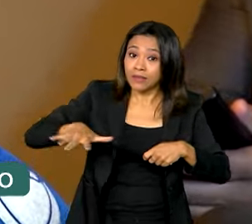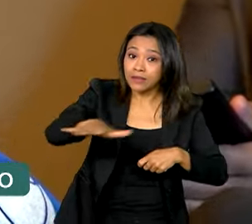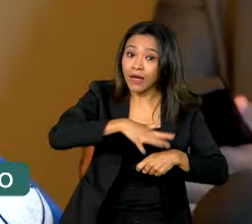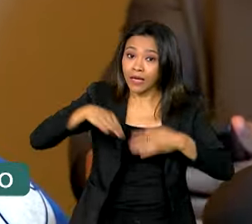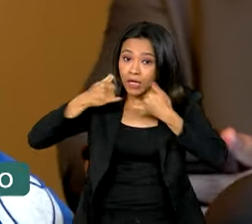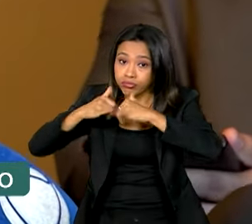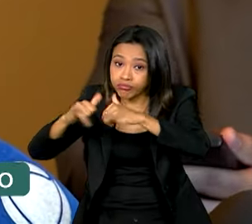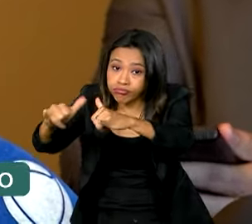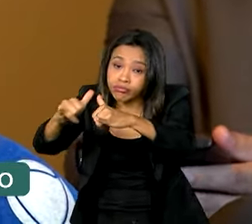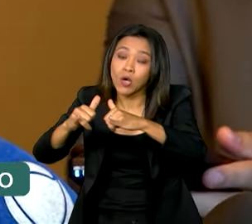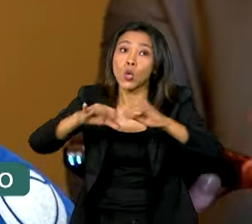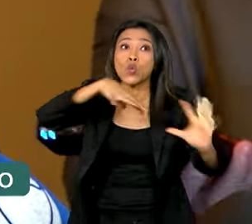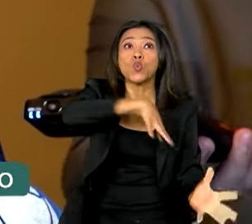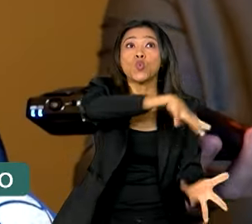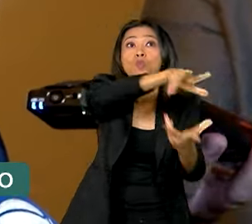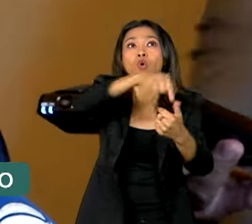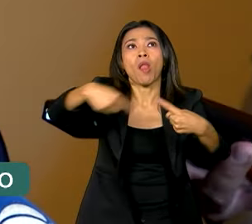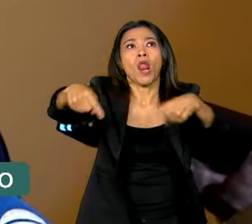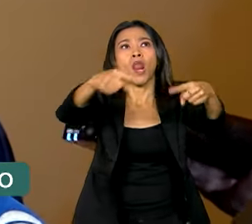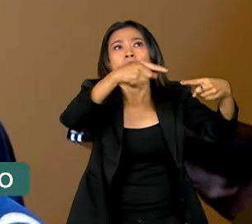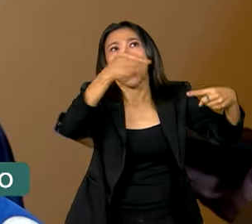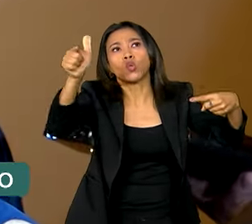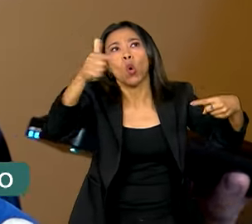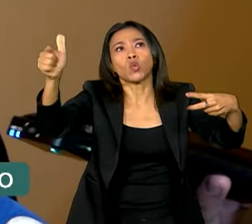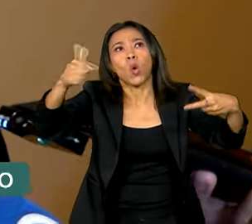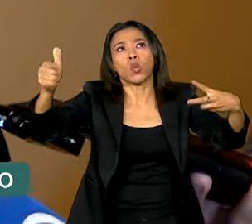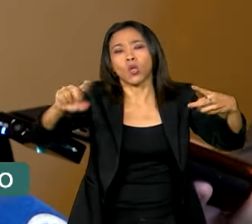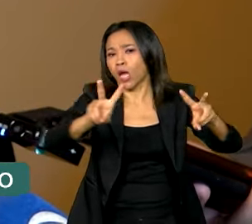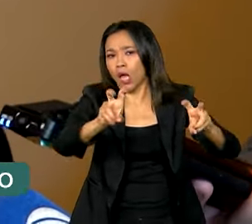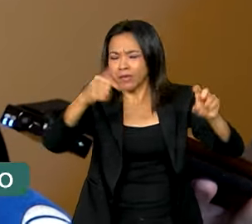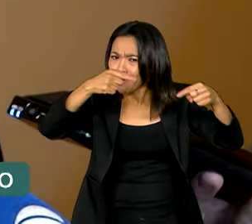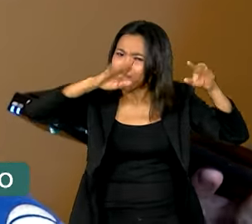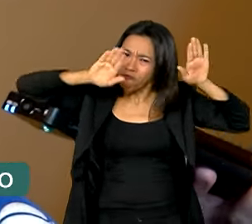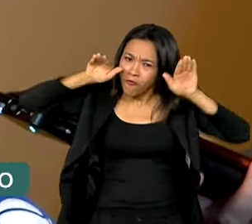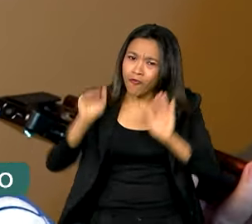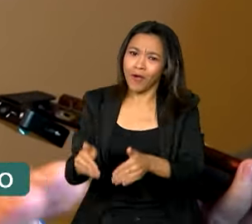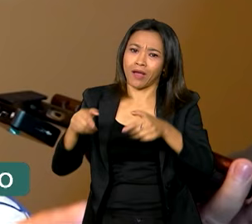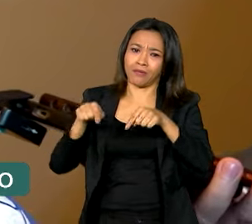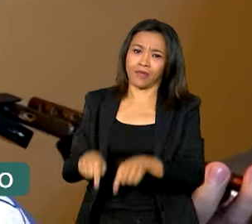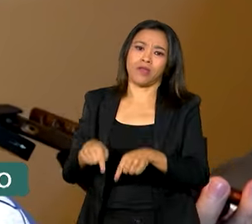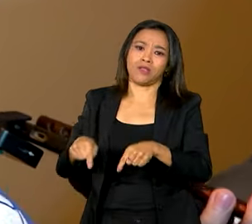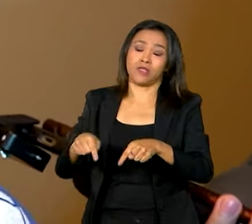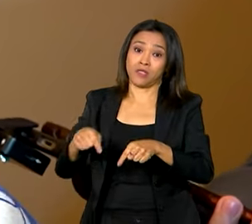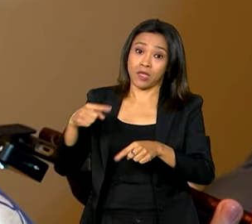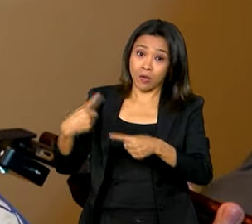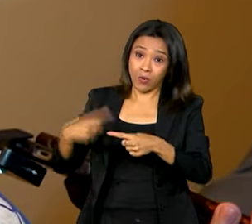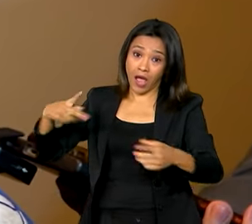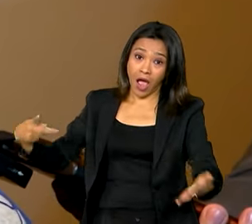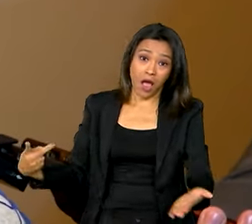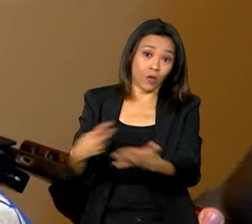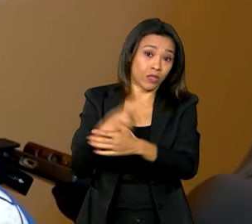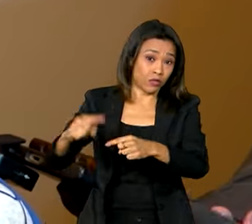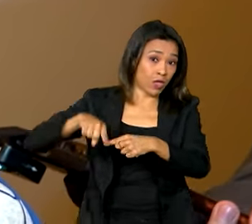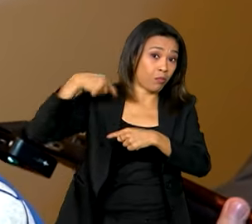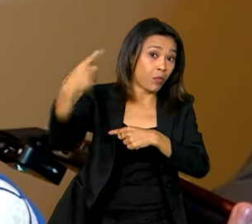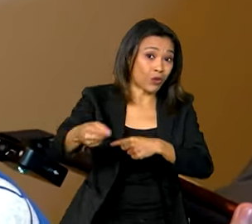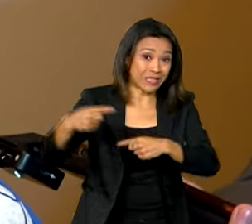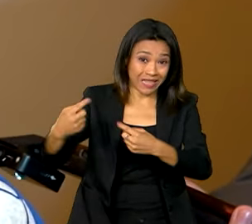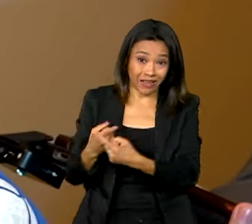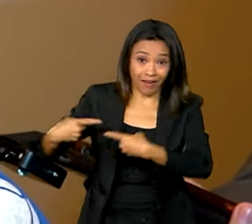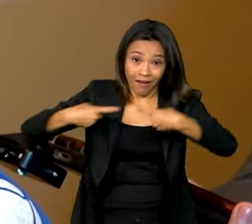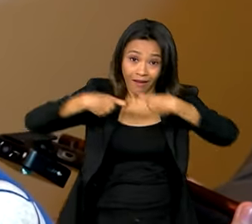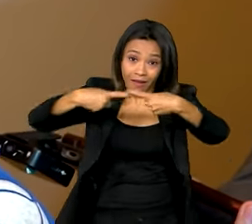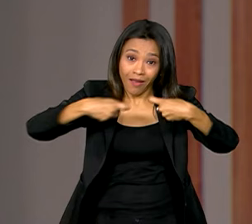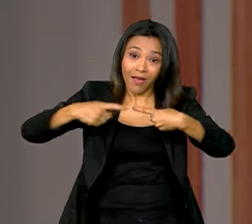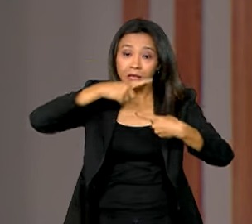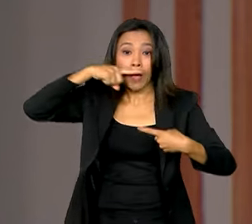O mundo não debate outro tema com tanto vigor, depois da guerra da Rússia com a Ucrânia, mais do